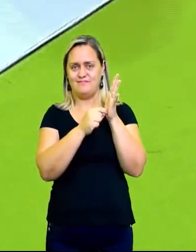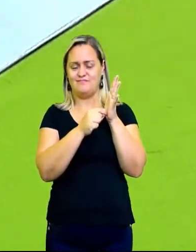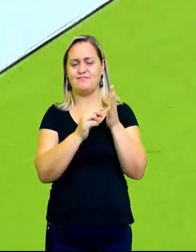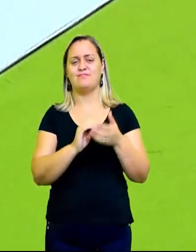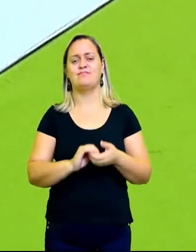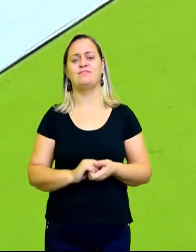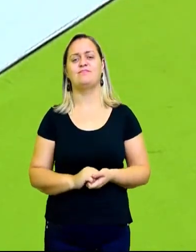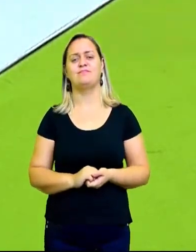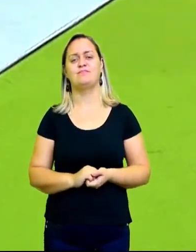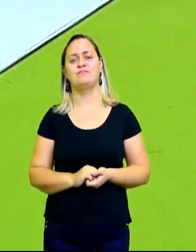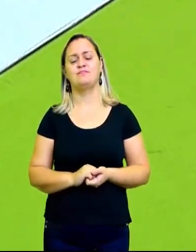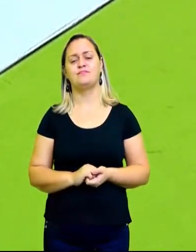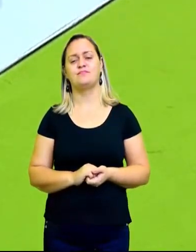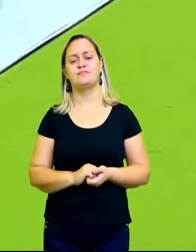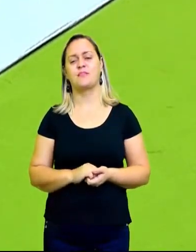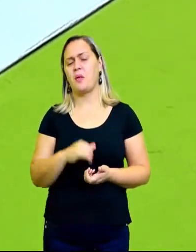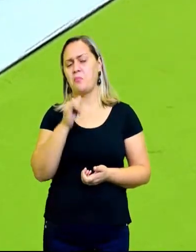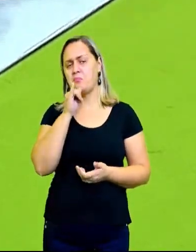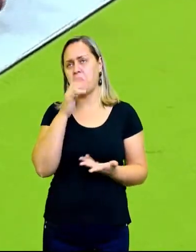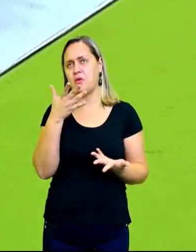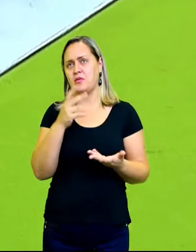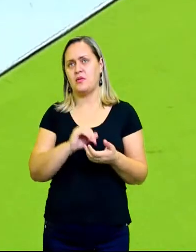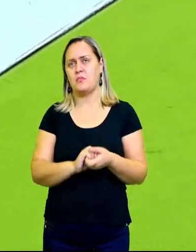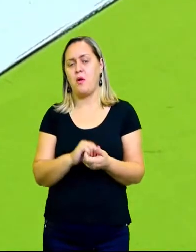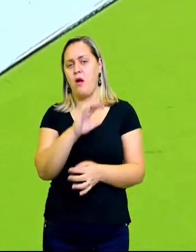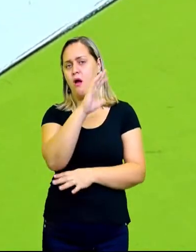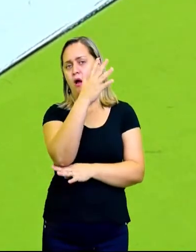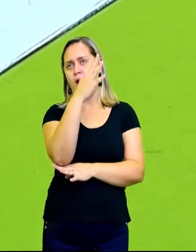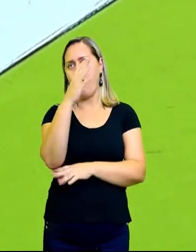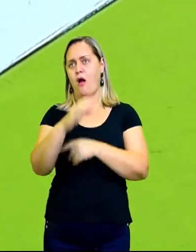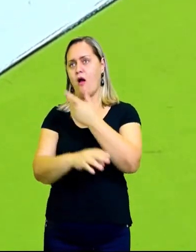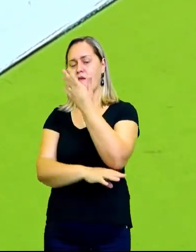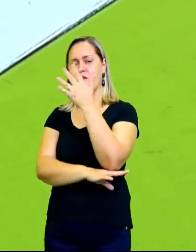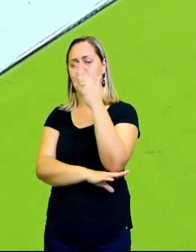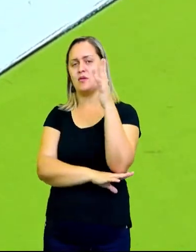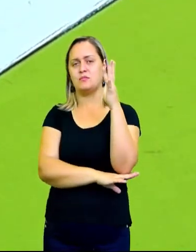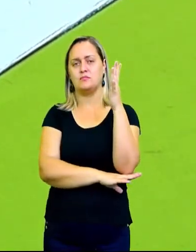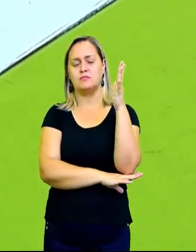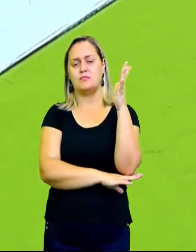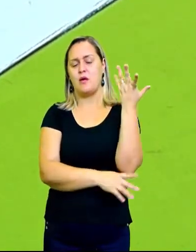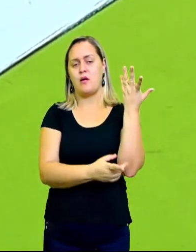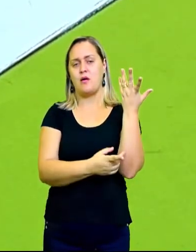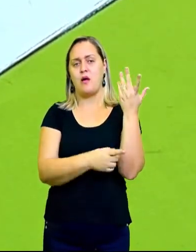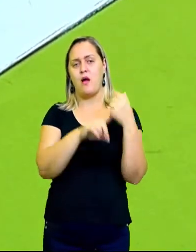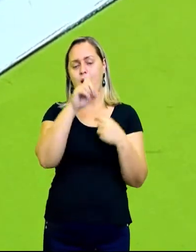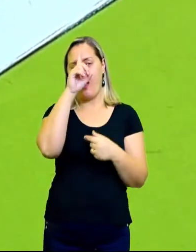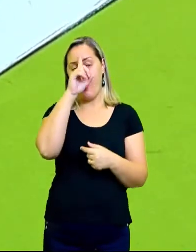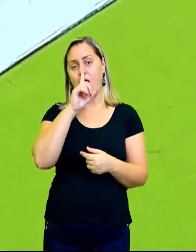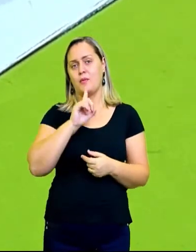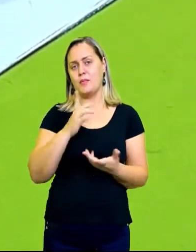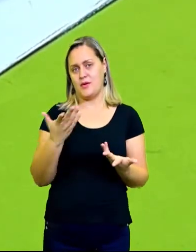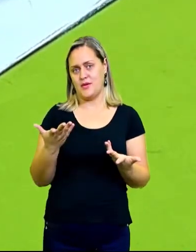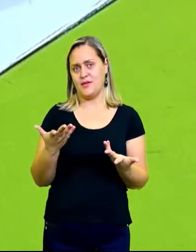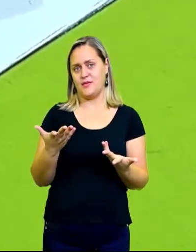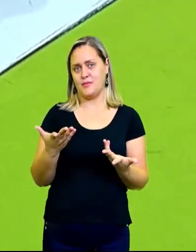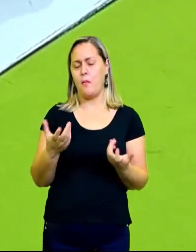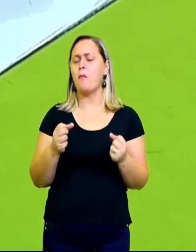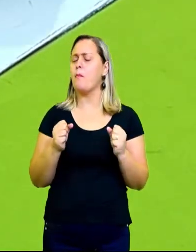Ah, minha árvore vai ser um IP amarelo, eu adoro o amarelo, o amarelo, as cores mais fortes, mais vibrantes.